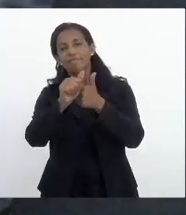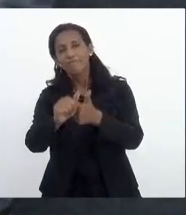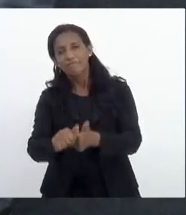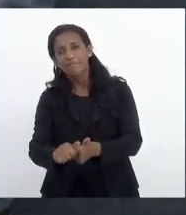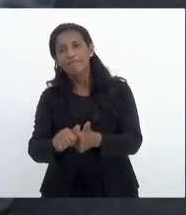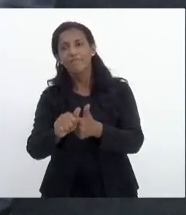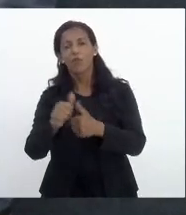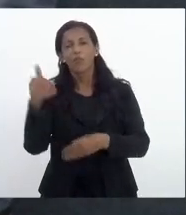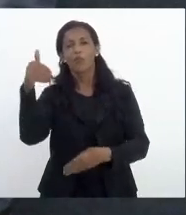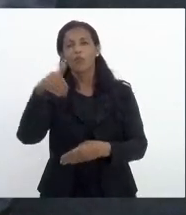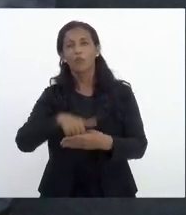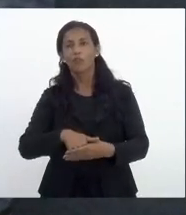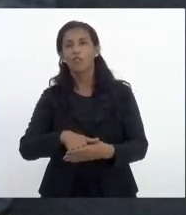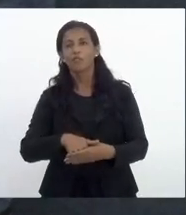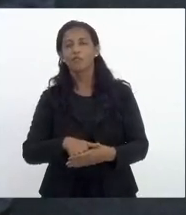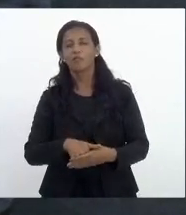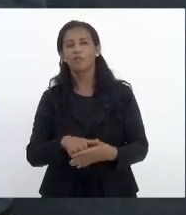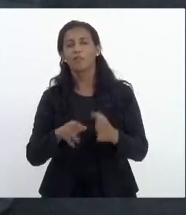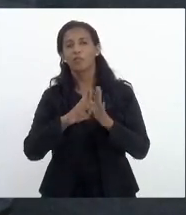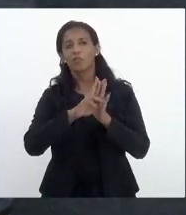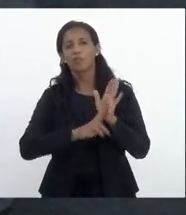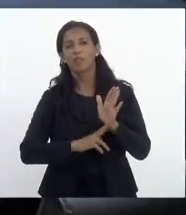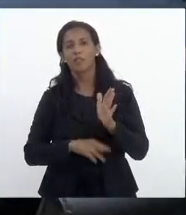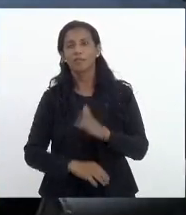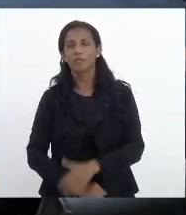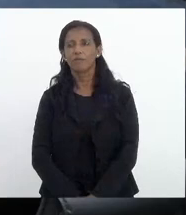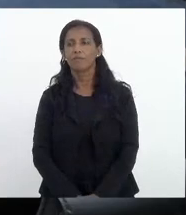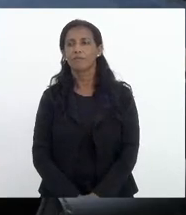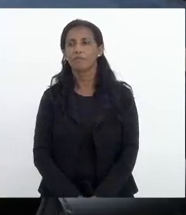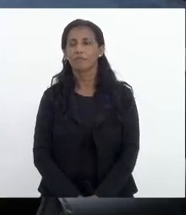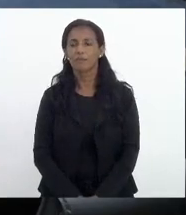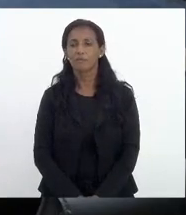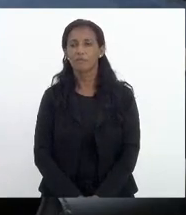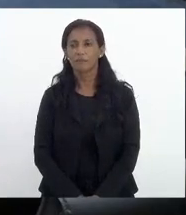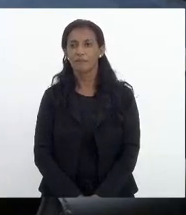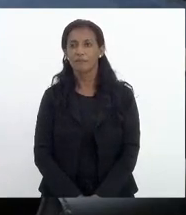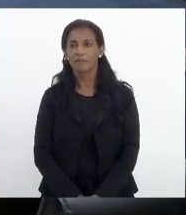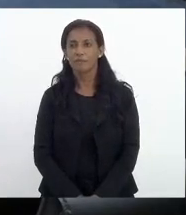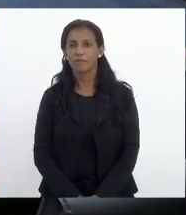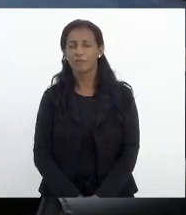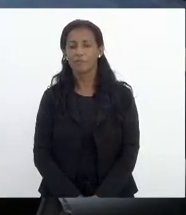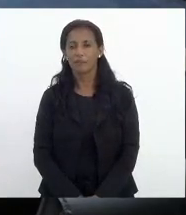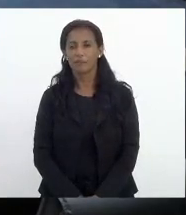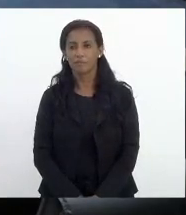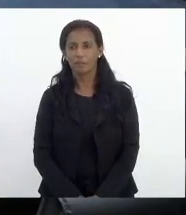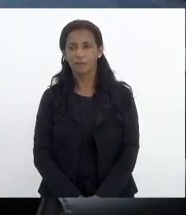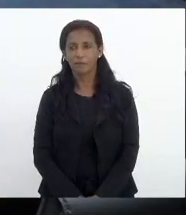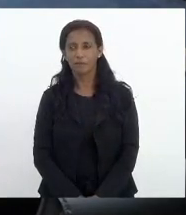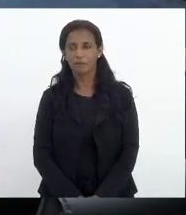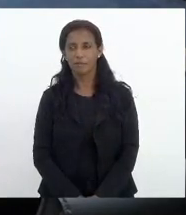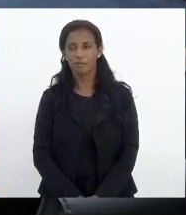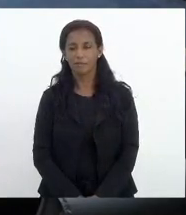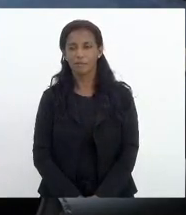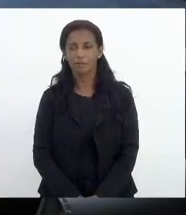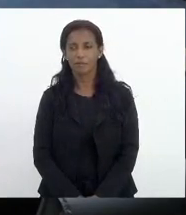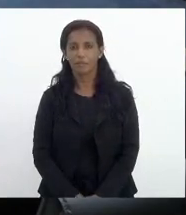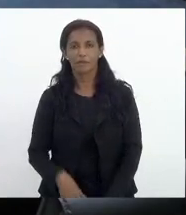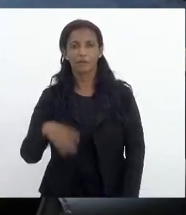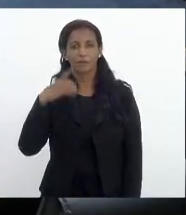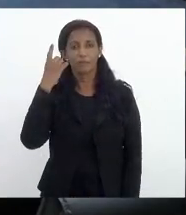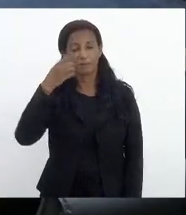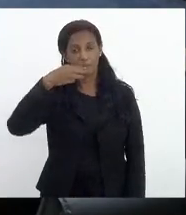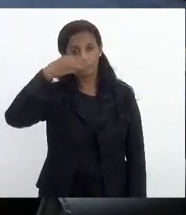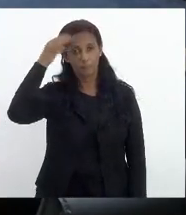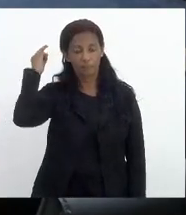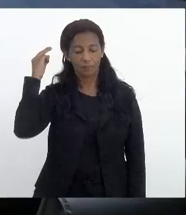o voto do relator senhor presidente questão de ordem presidente é muito simples o deputado marco senhor